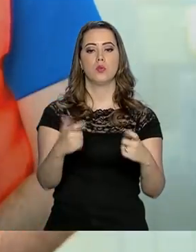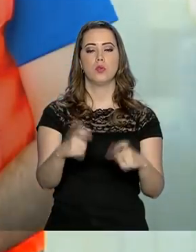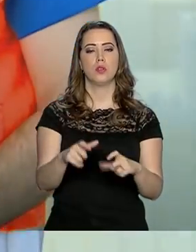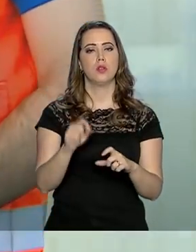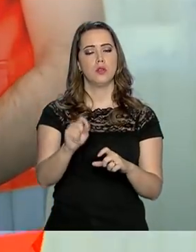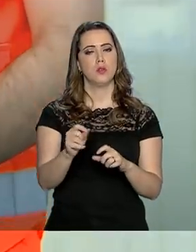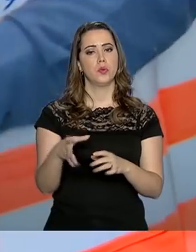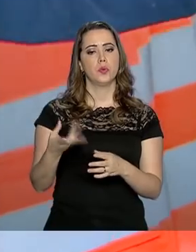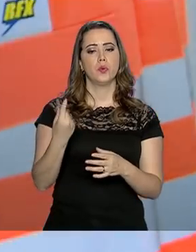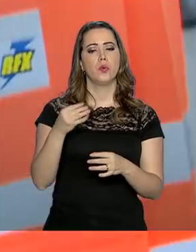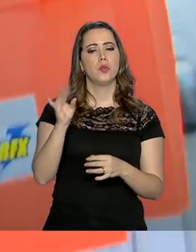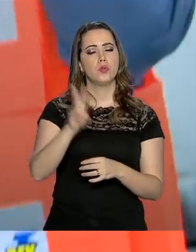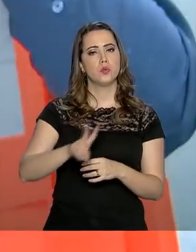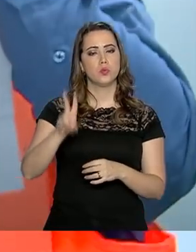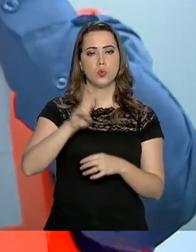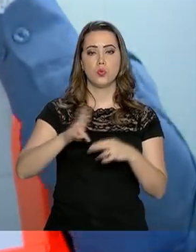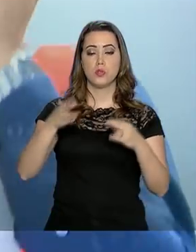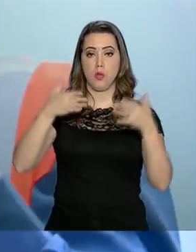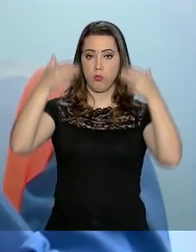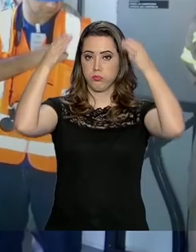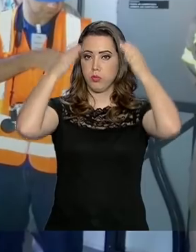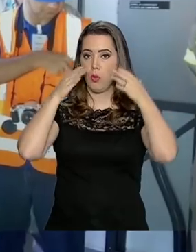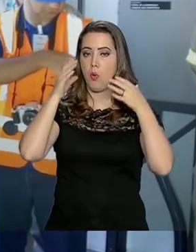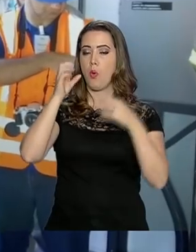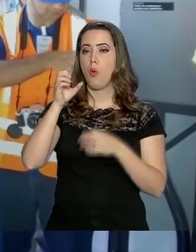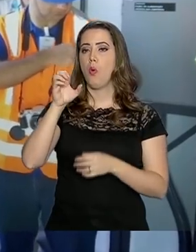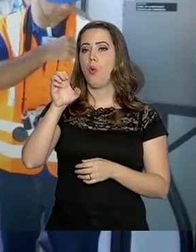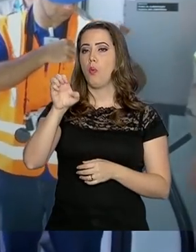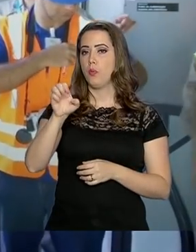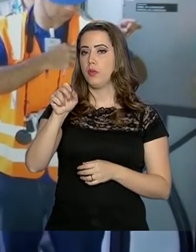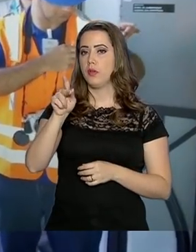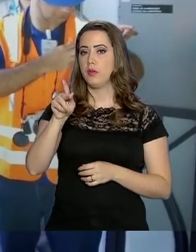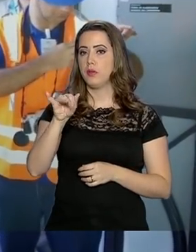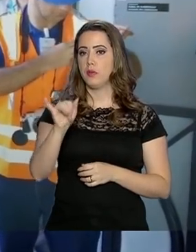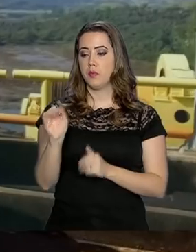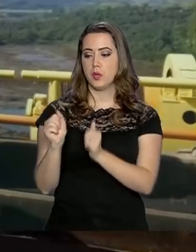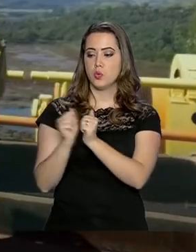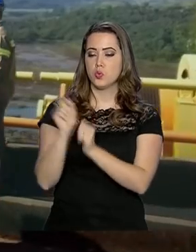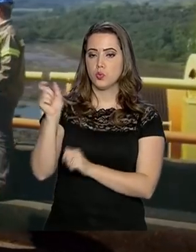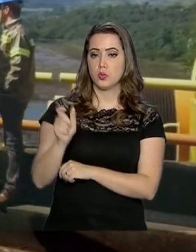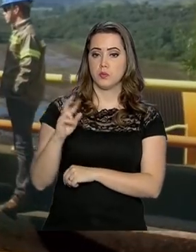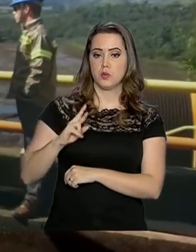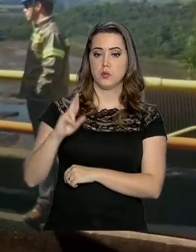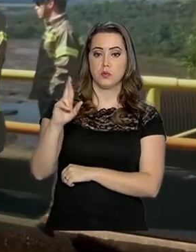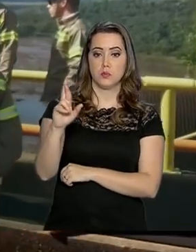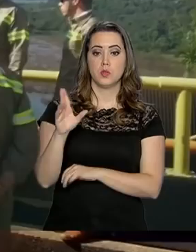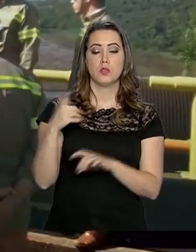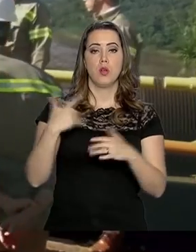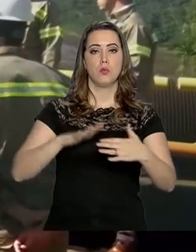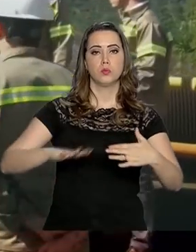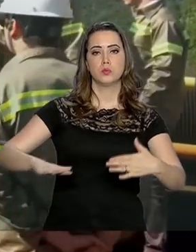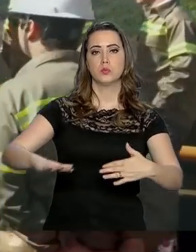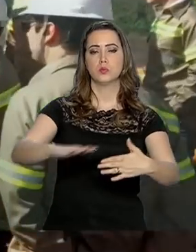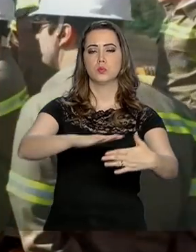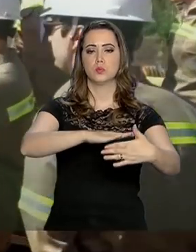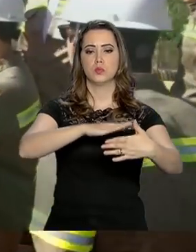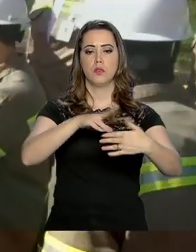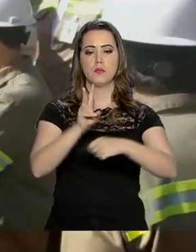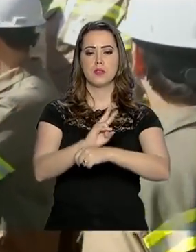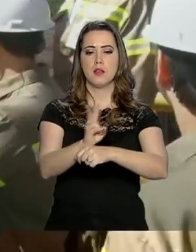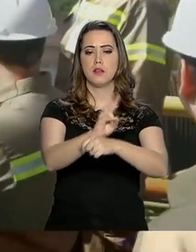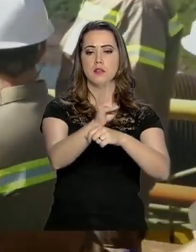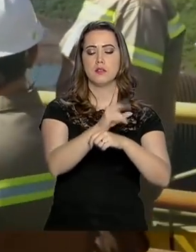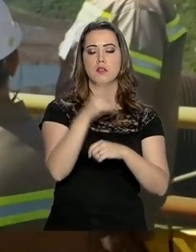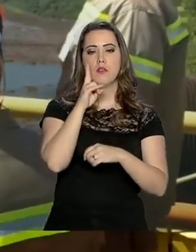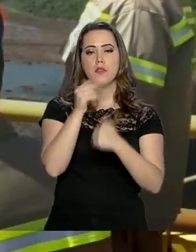Os técnicos colocam os equipamentos de segurança e, acompanhados dos funcionários da usina, fiscalizam a segurança da barragem. Eles conferem